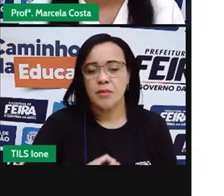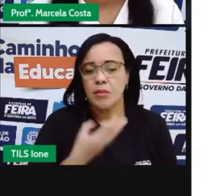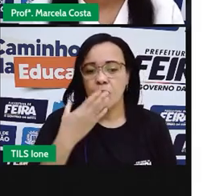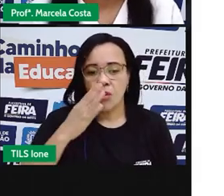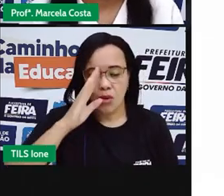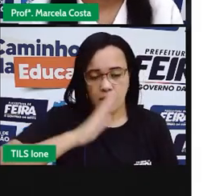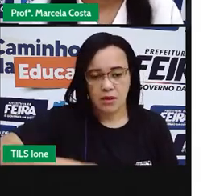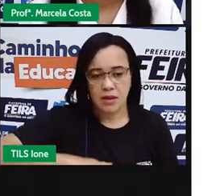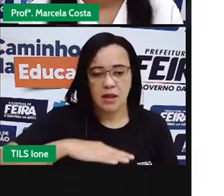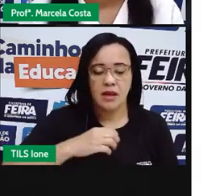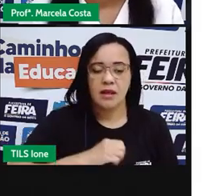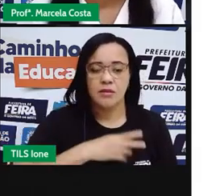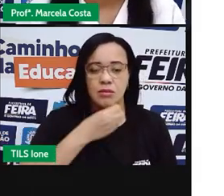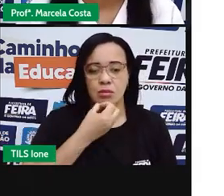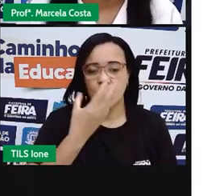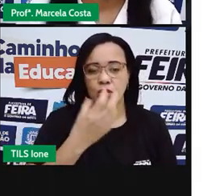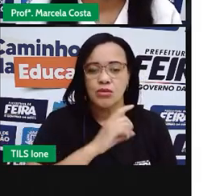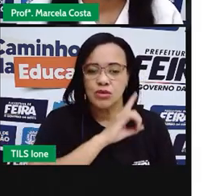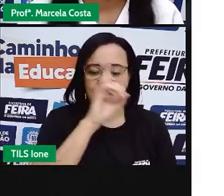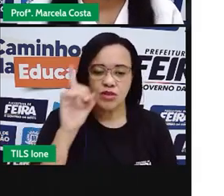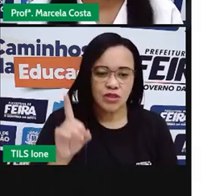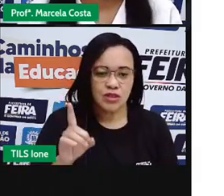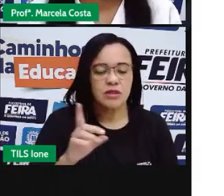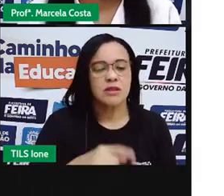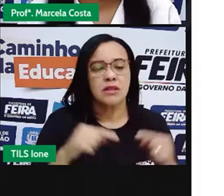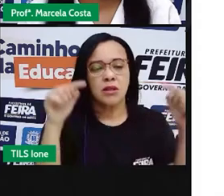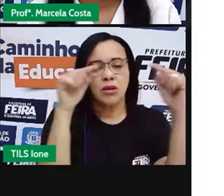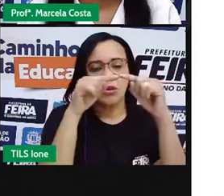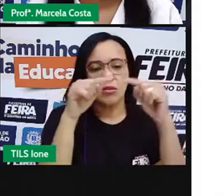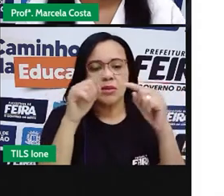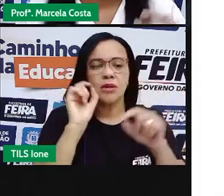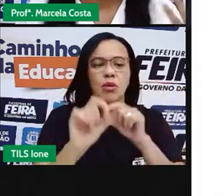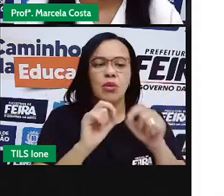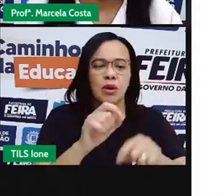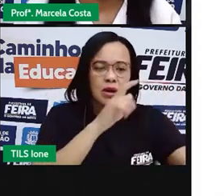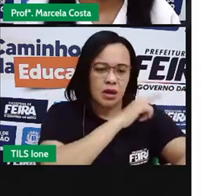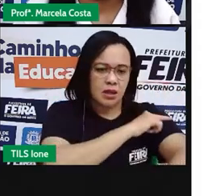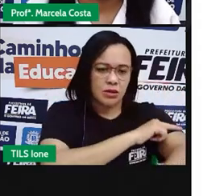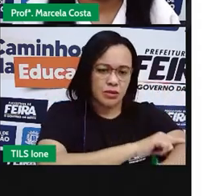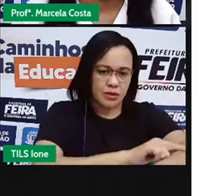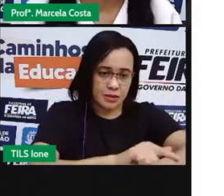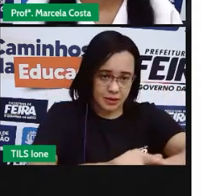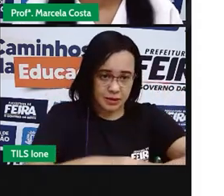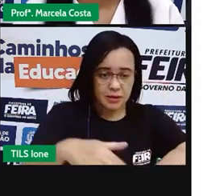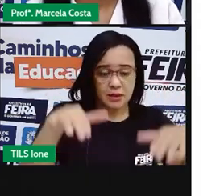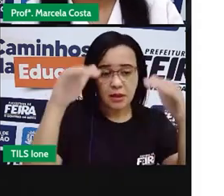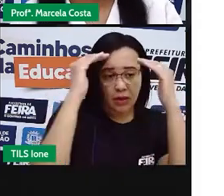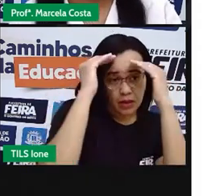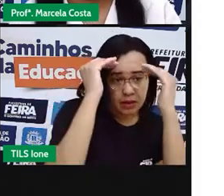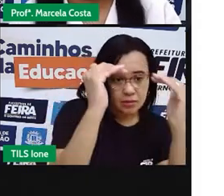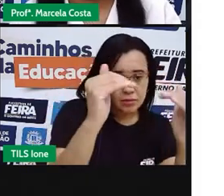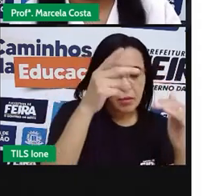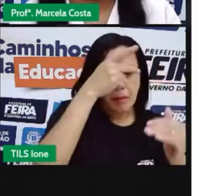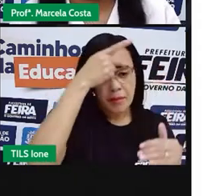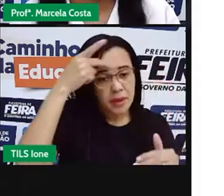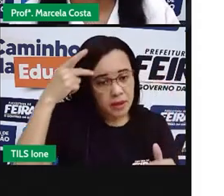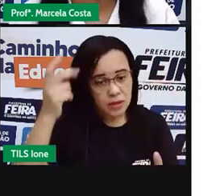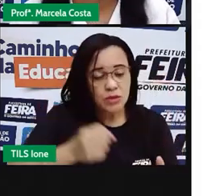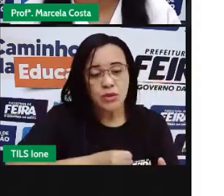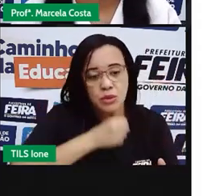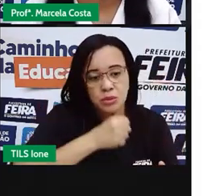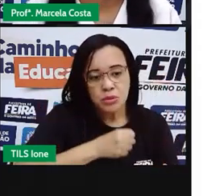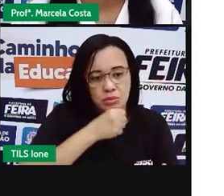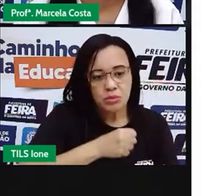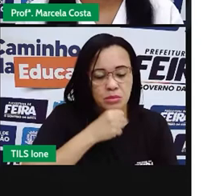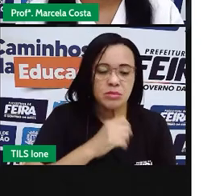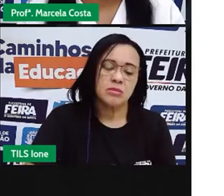de gentileza. É ouvir o outro com atenção, respeitar os meus velhos. Se você está ali em um ônibus